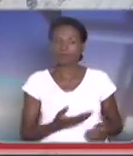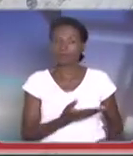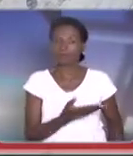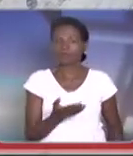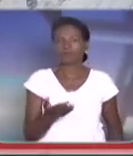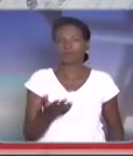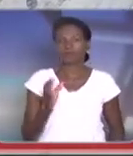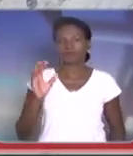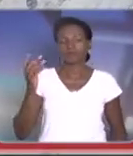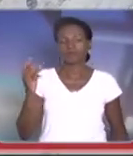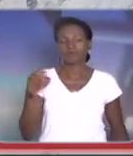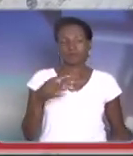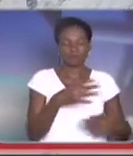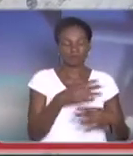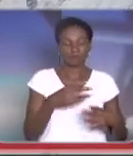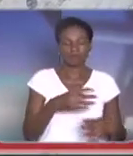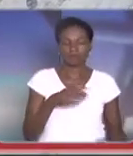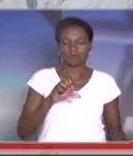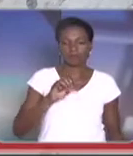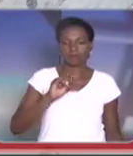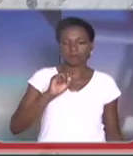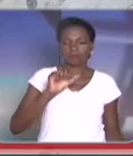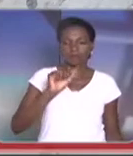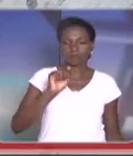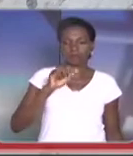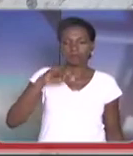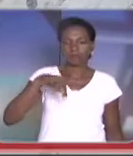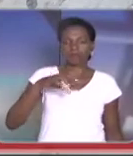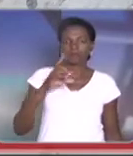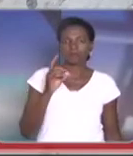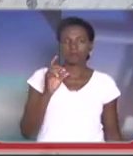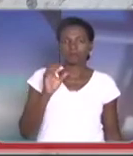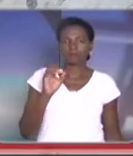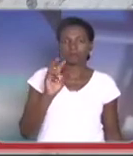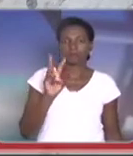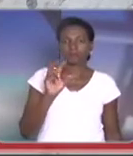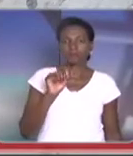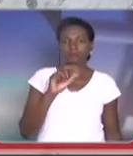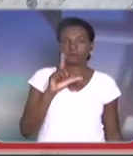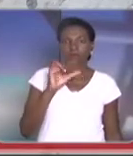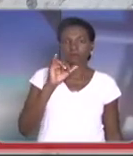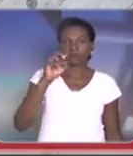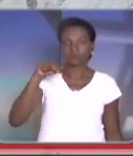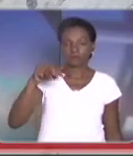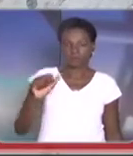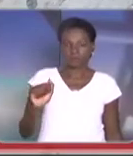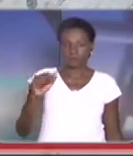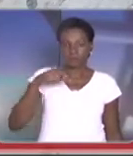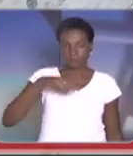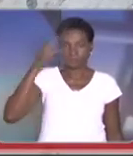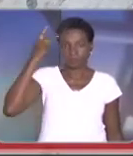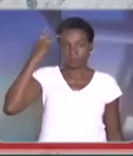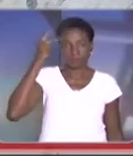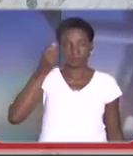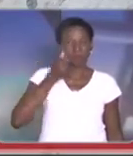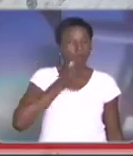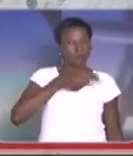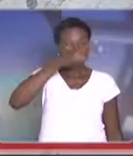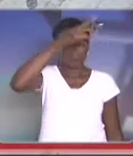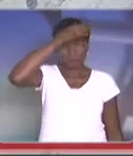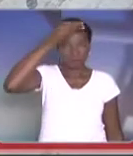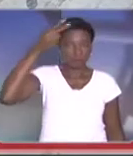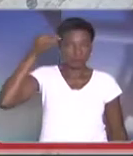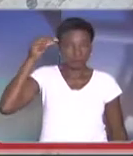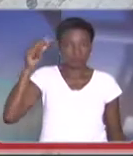Na cidade de Sandovalina, aqui em São Paulo, a prefeita municipal,